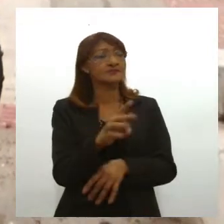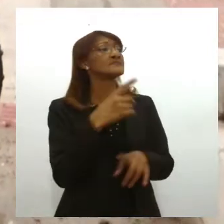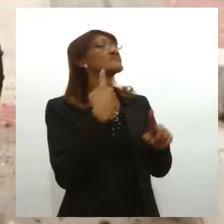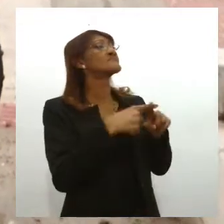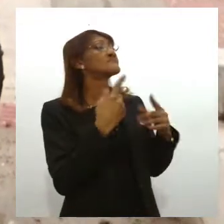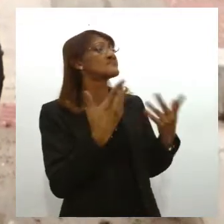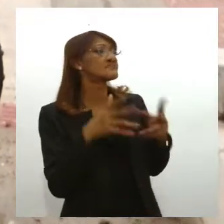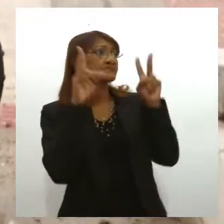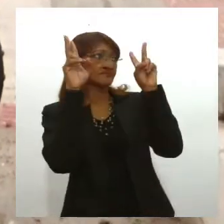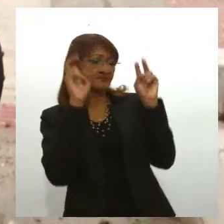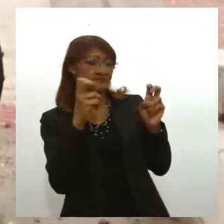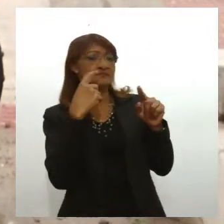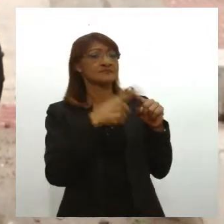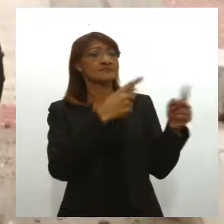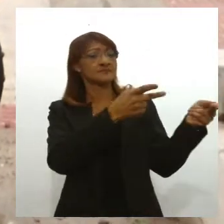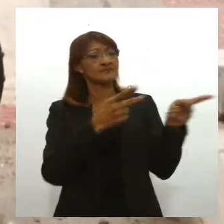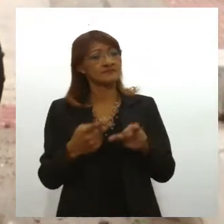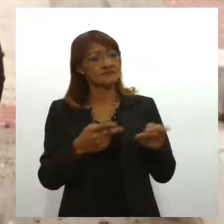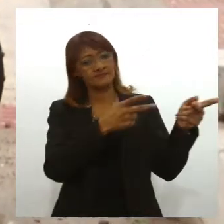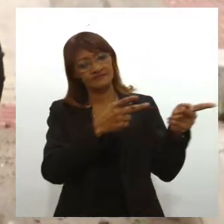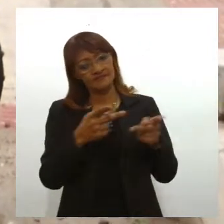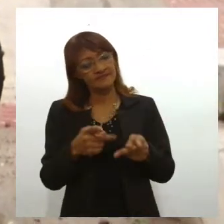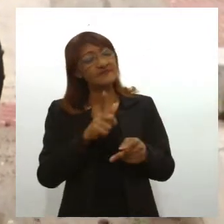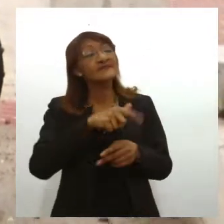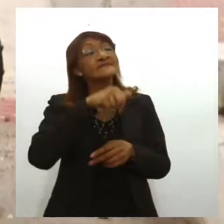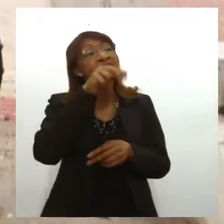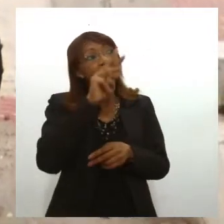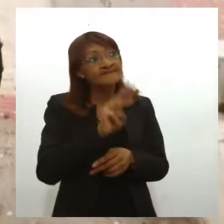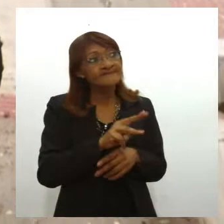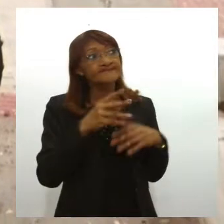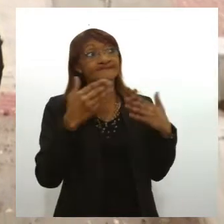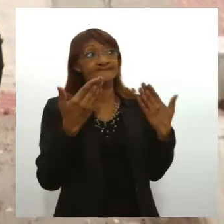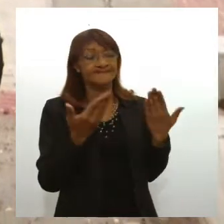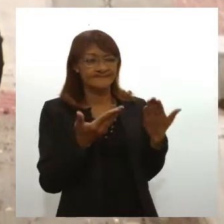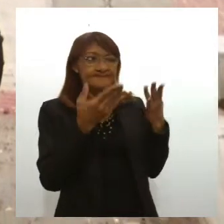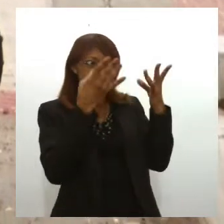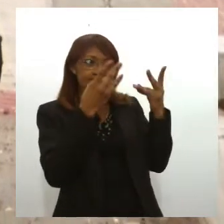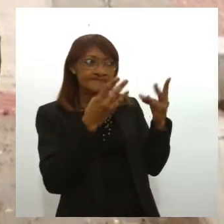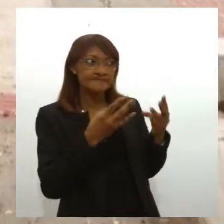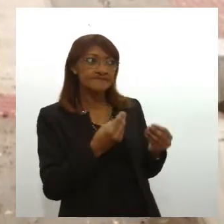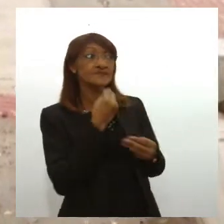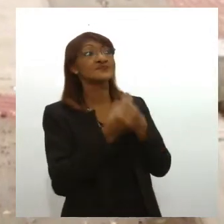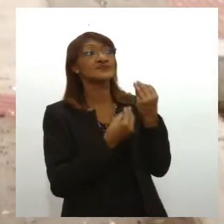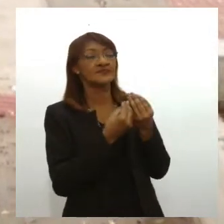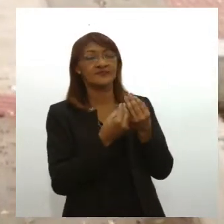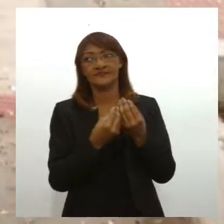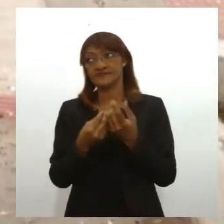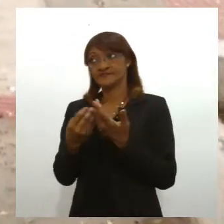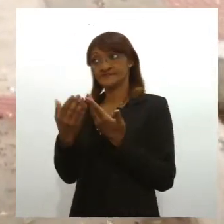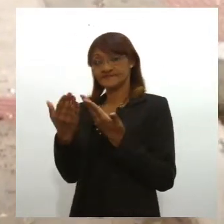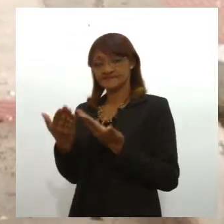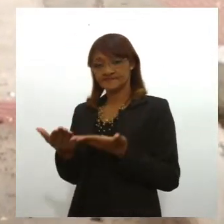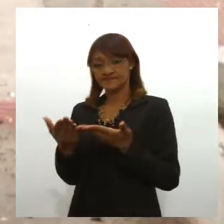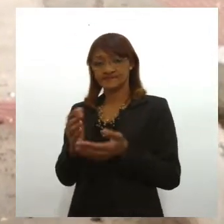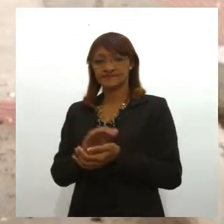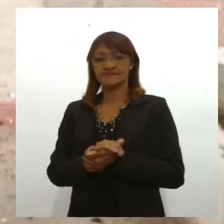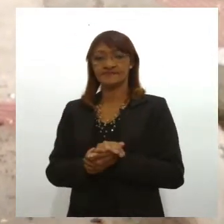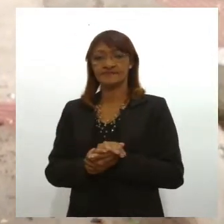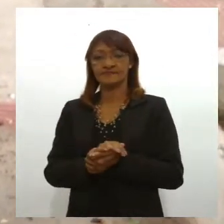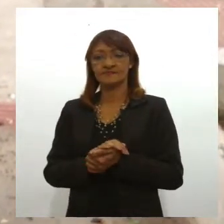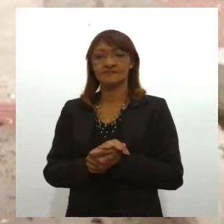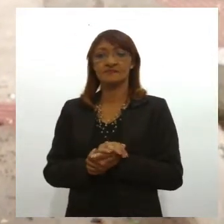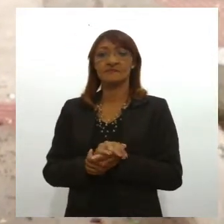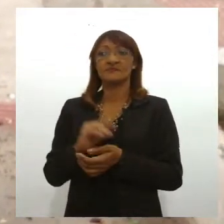temas, por que as convidadas, quem são? Dá um panorama para a gente de como é que vai ser esse Julho das Pretas. O nosso ciclo de